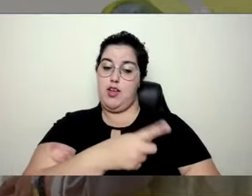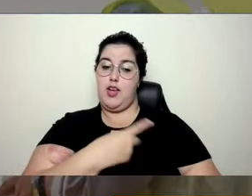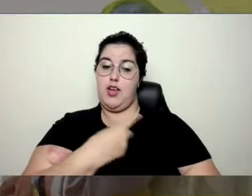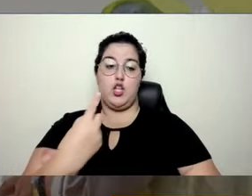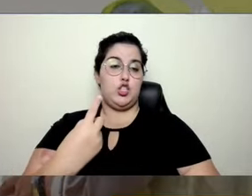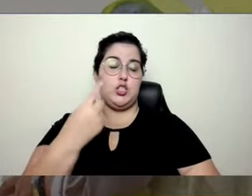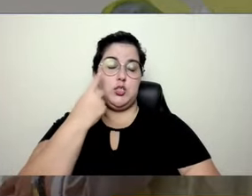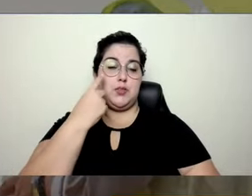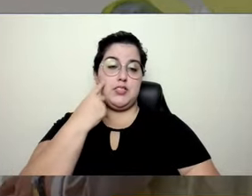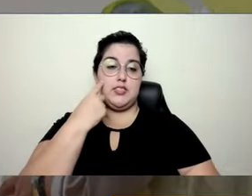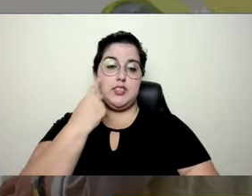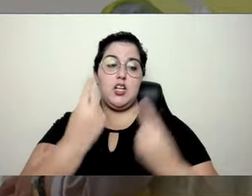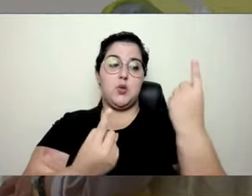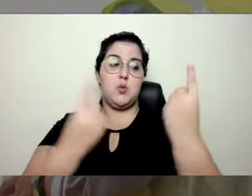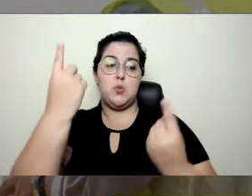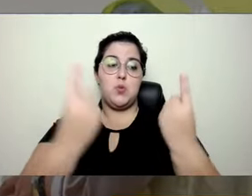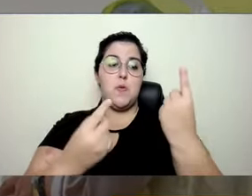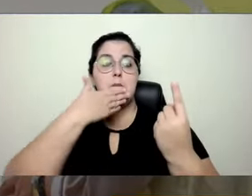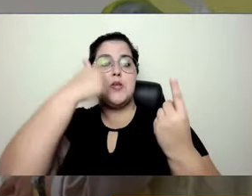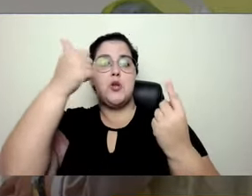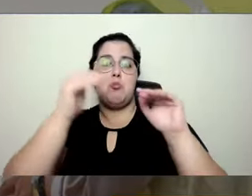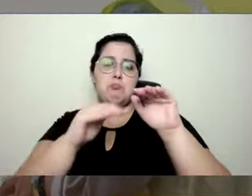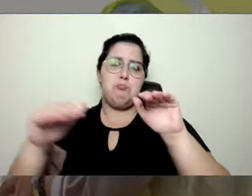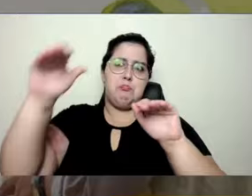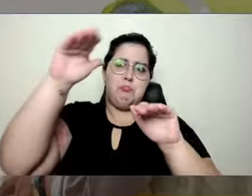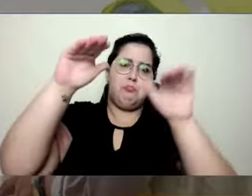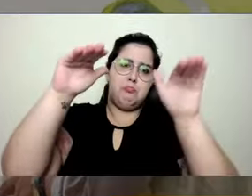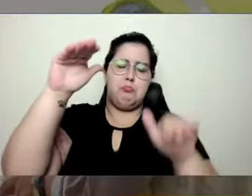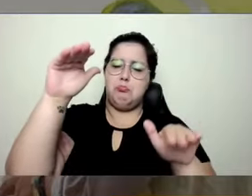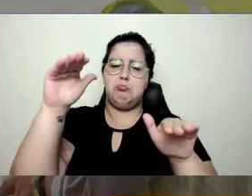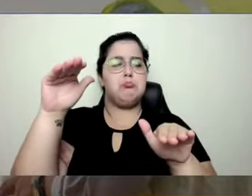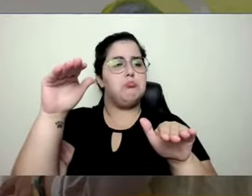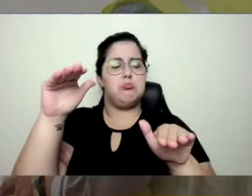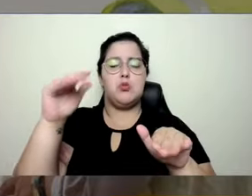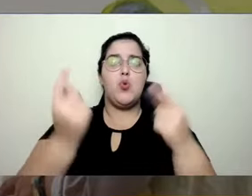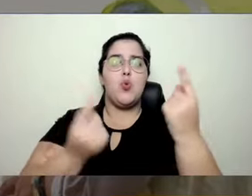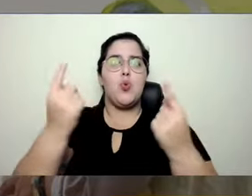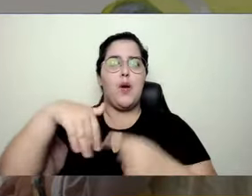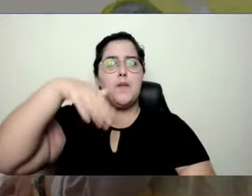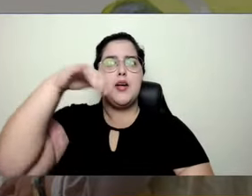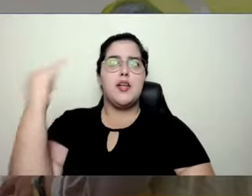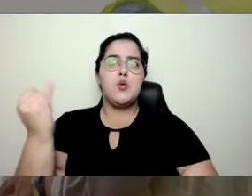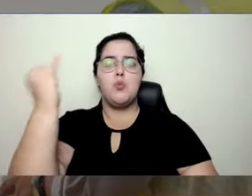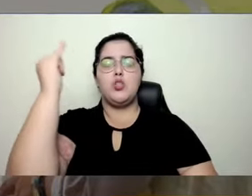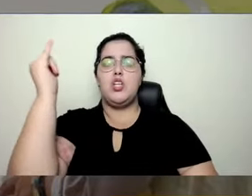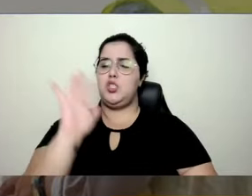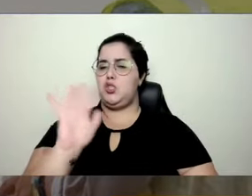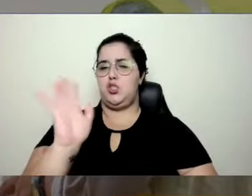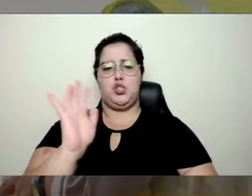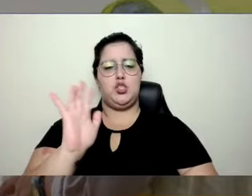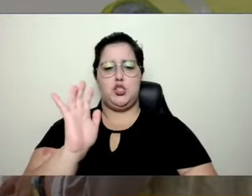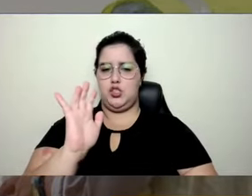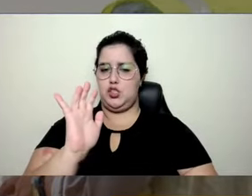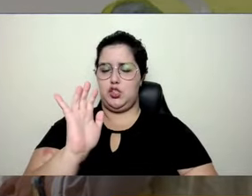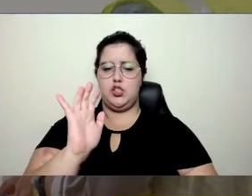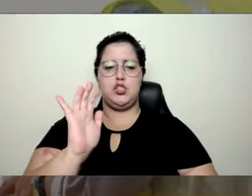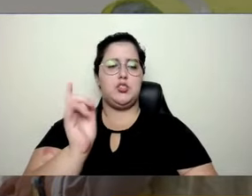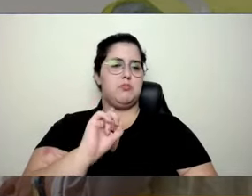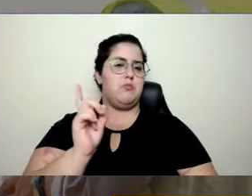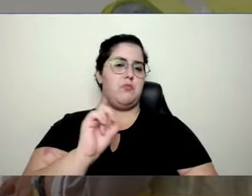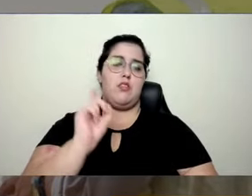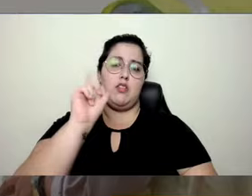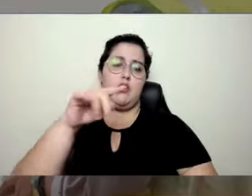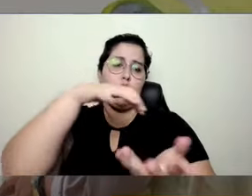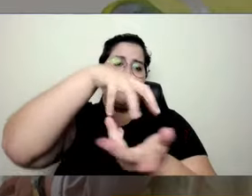hierarquizar saberes, esse saber é mais importante que esse, aguenta aí com a sua pergunta que não é hora, mundo é mundo,